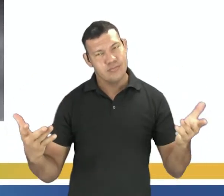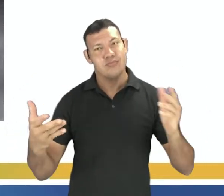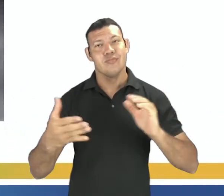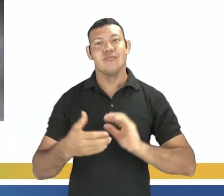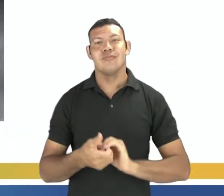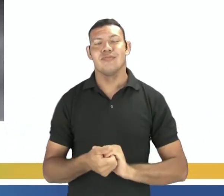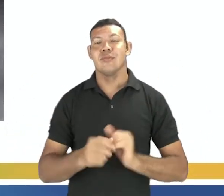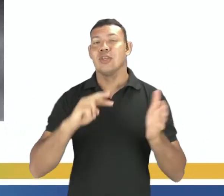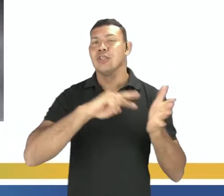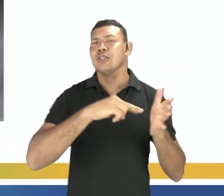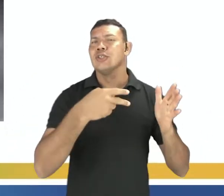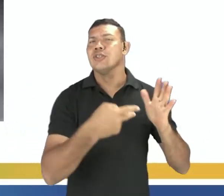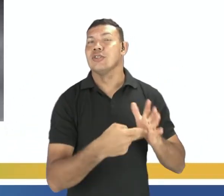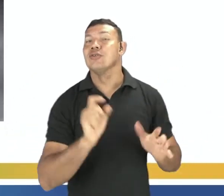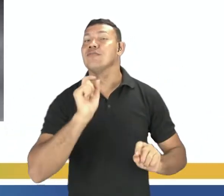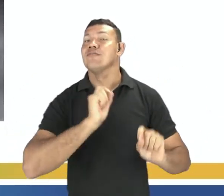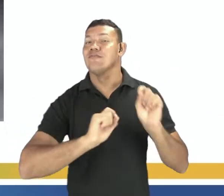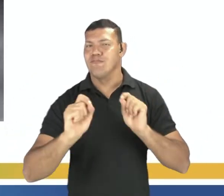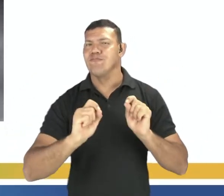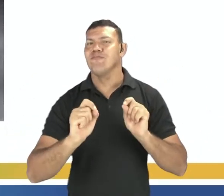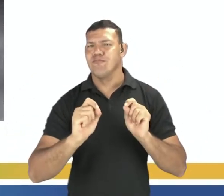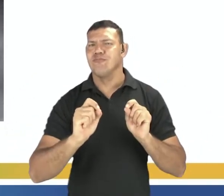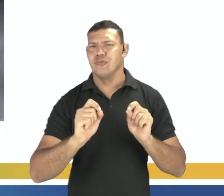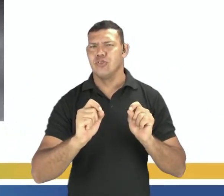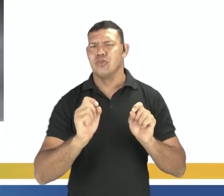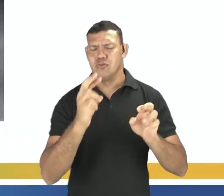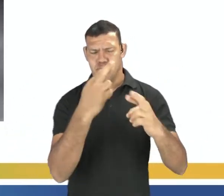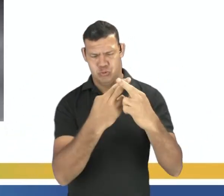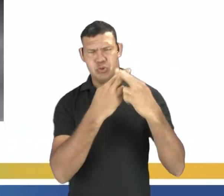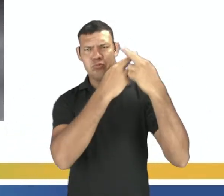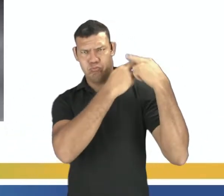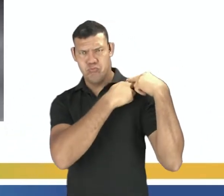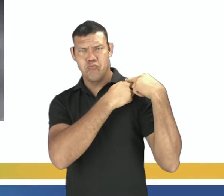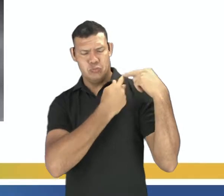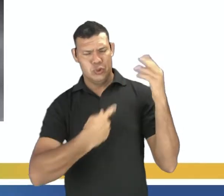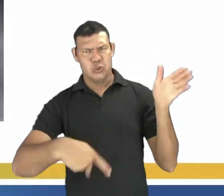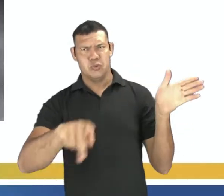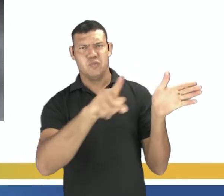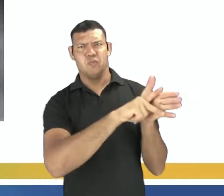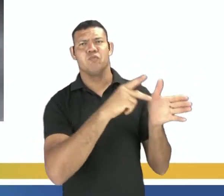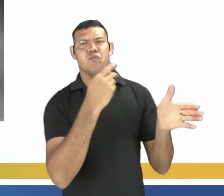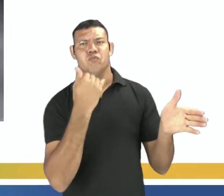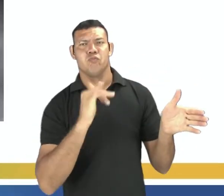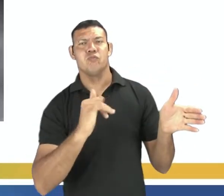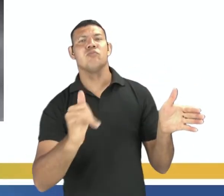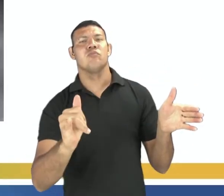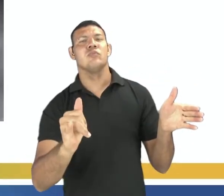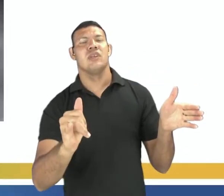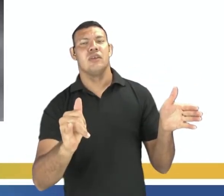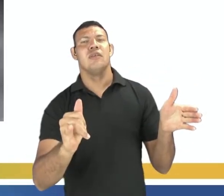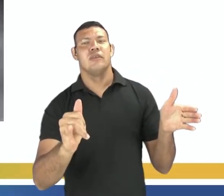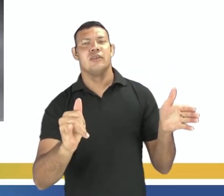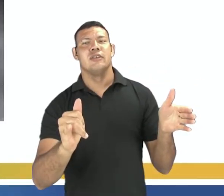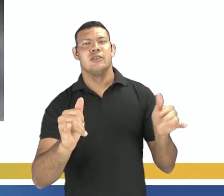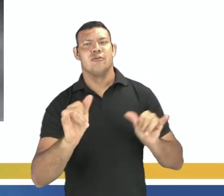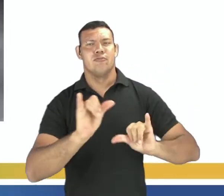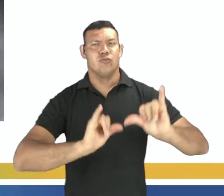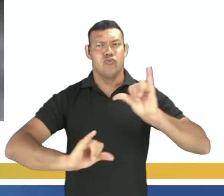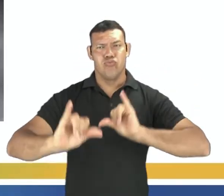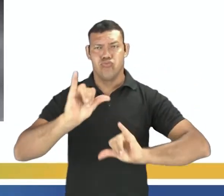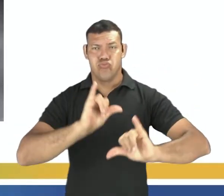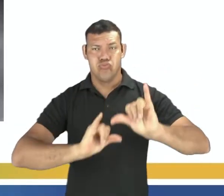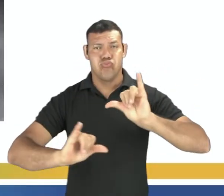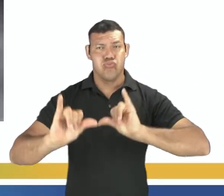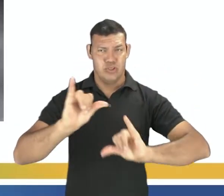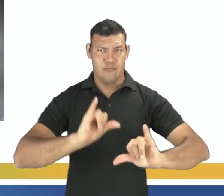significa dizer que ele é capaz de produzir sua própria energia a partir das reações químicas,